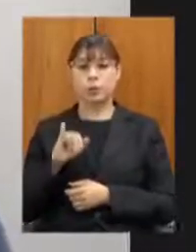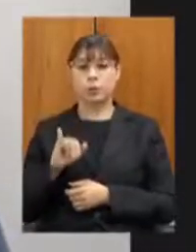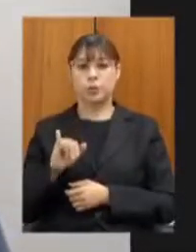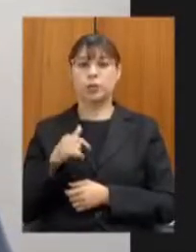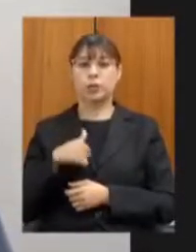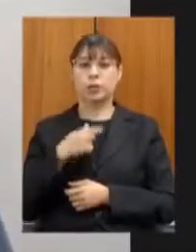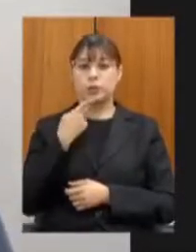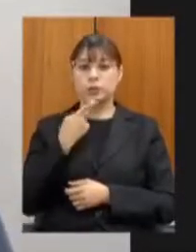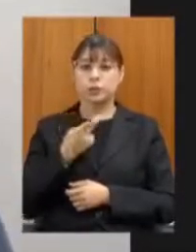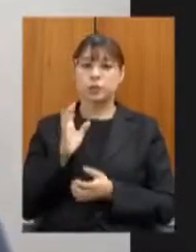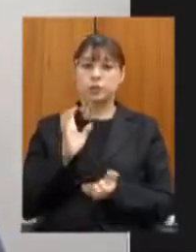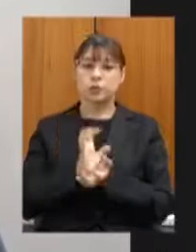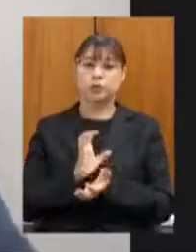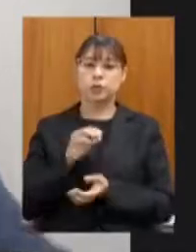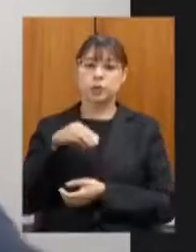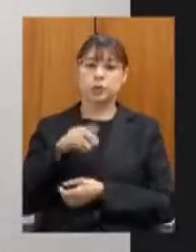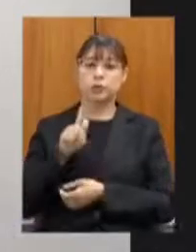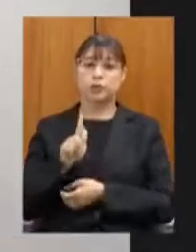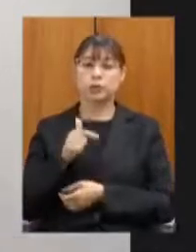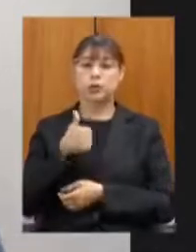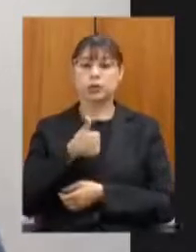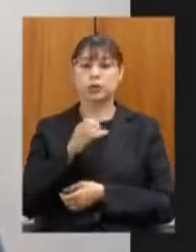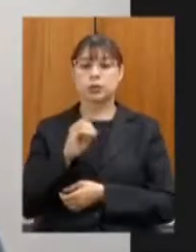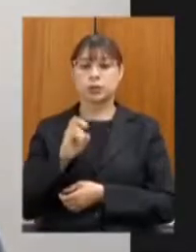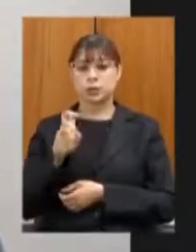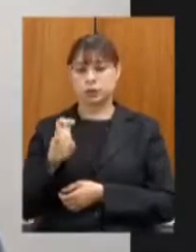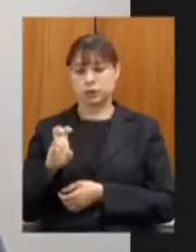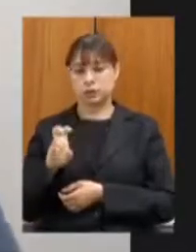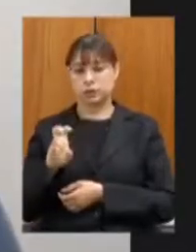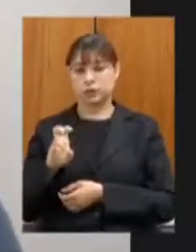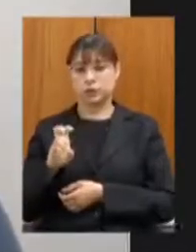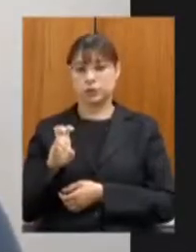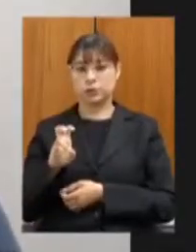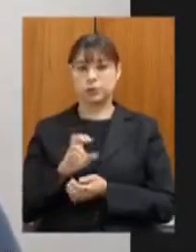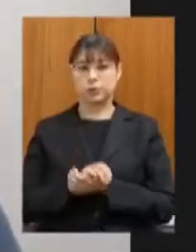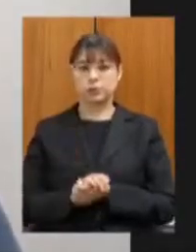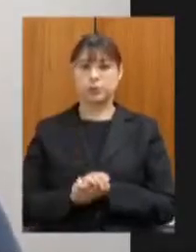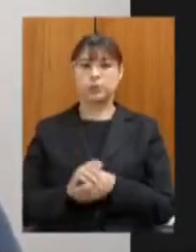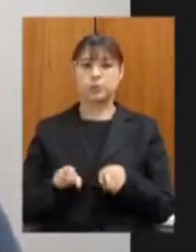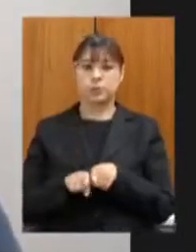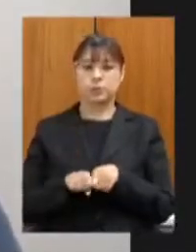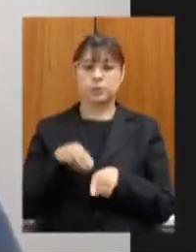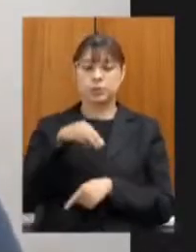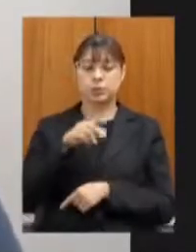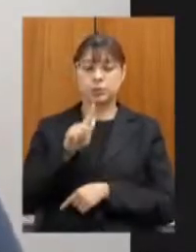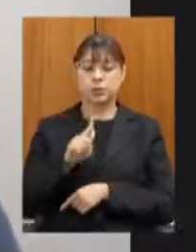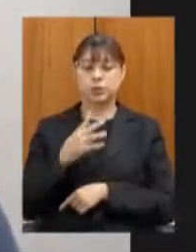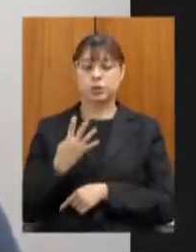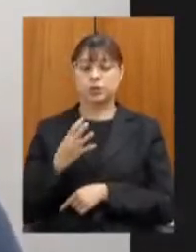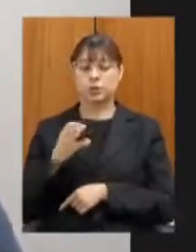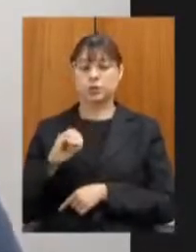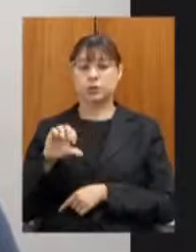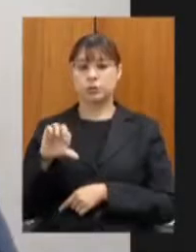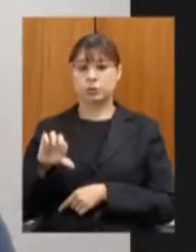situação da MG 105 bem como da MG 409